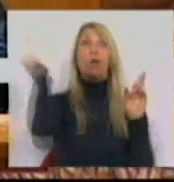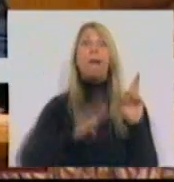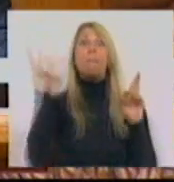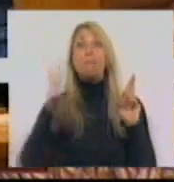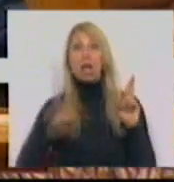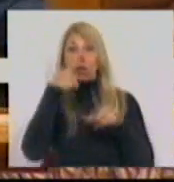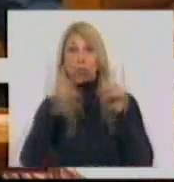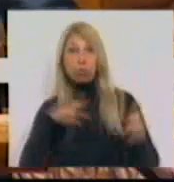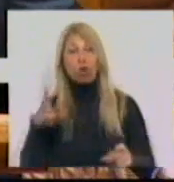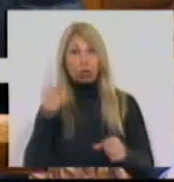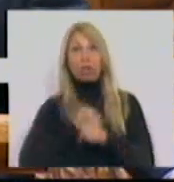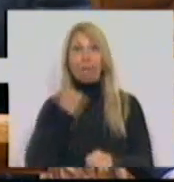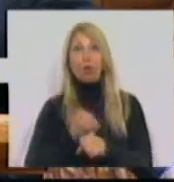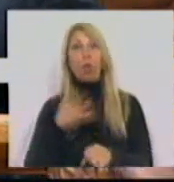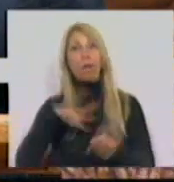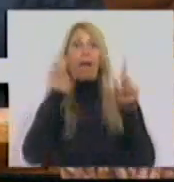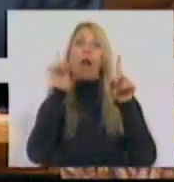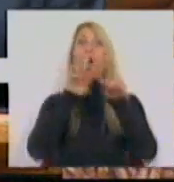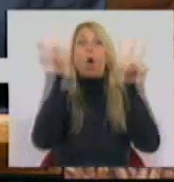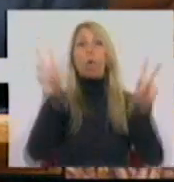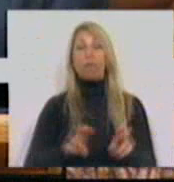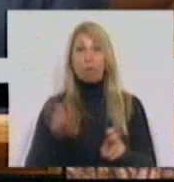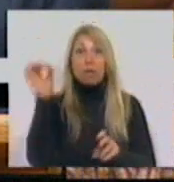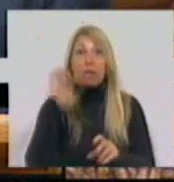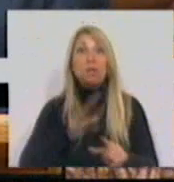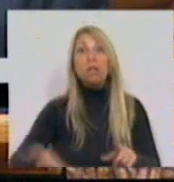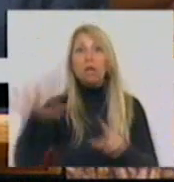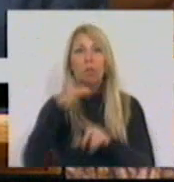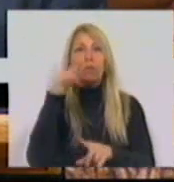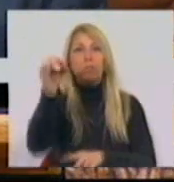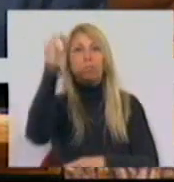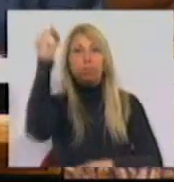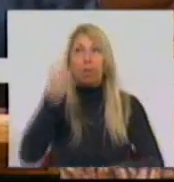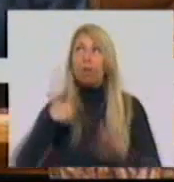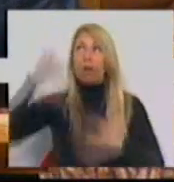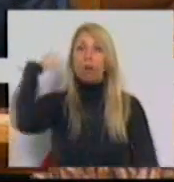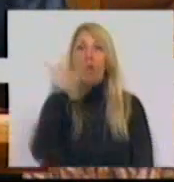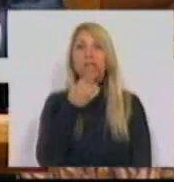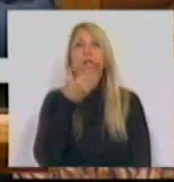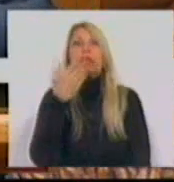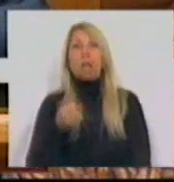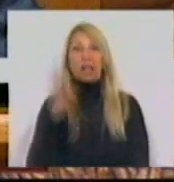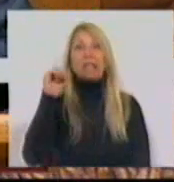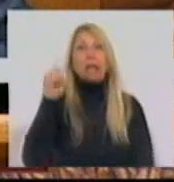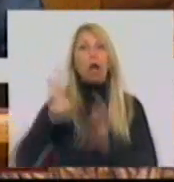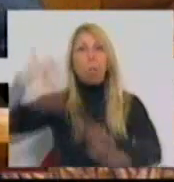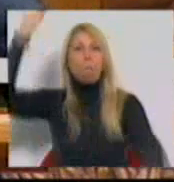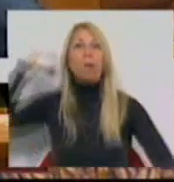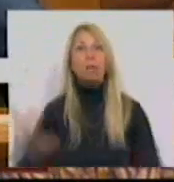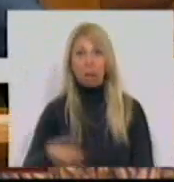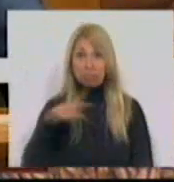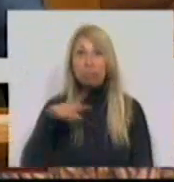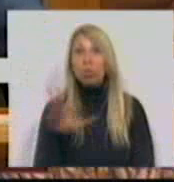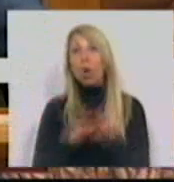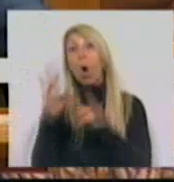qualificarem, aliás situação inédita desde os anos 60 do século passado. Portugal subiu mais um lugar no